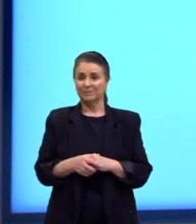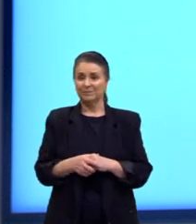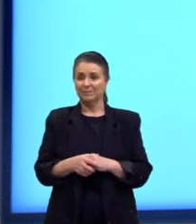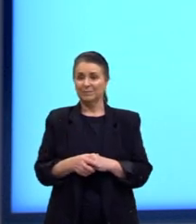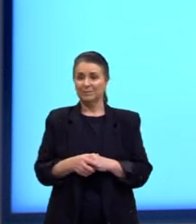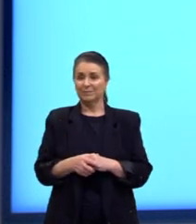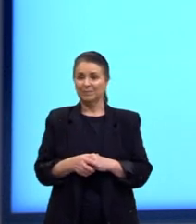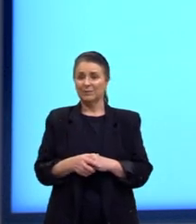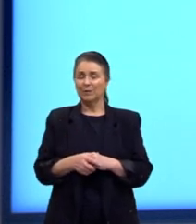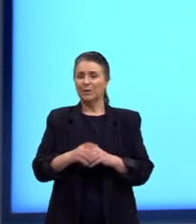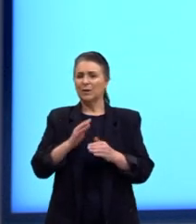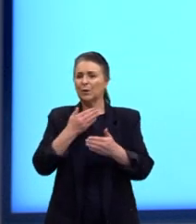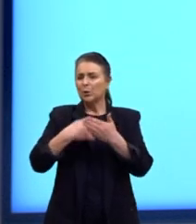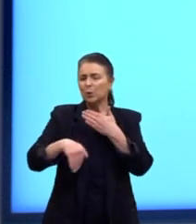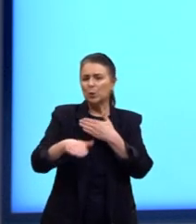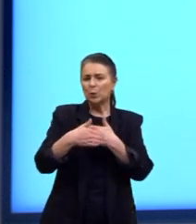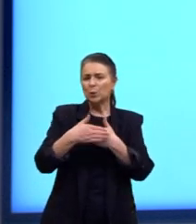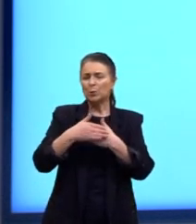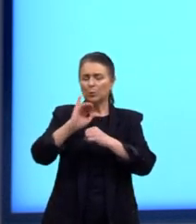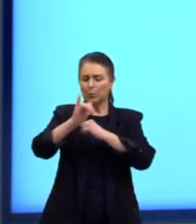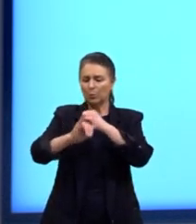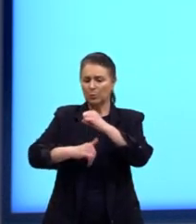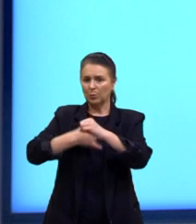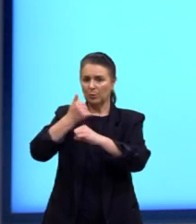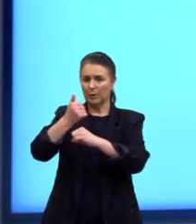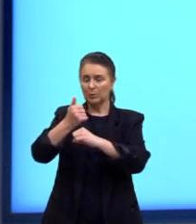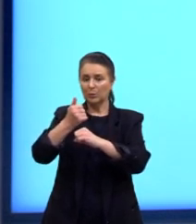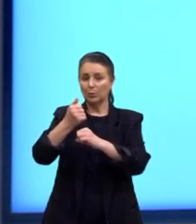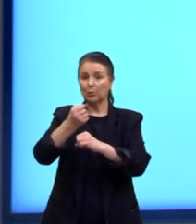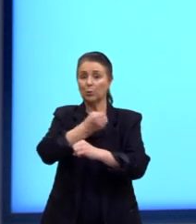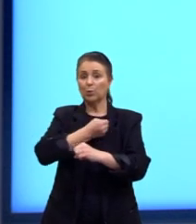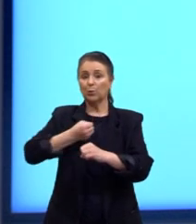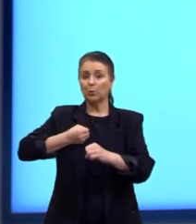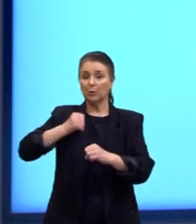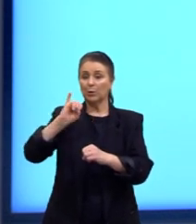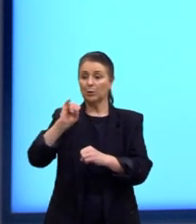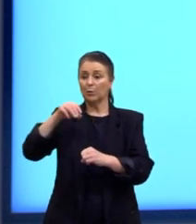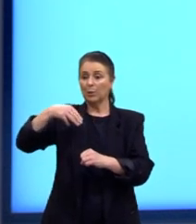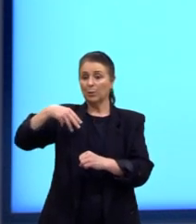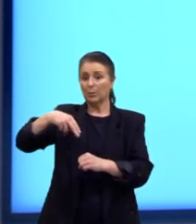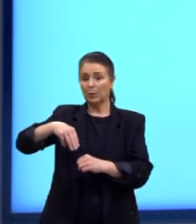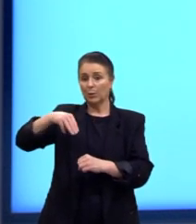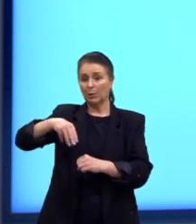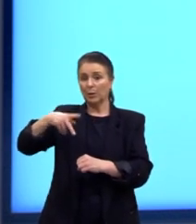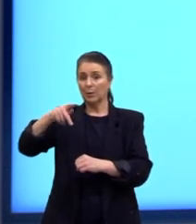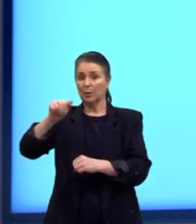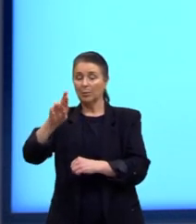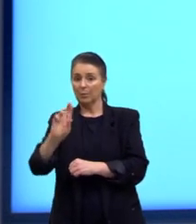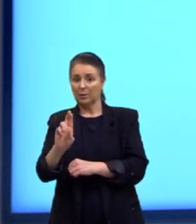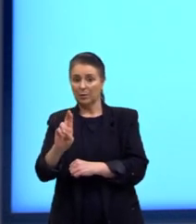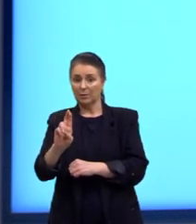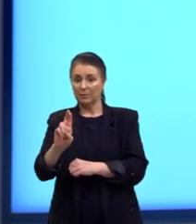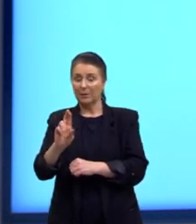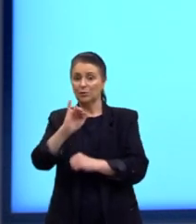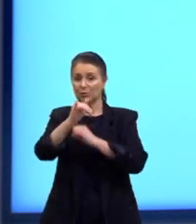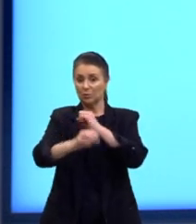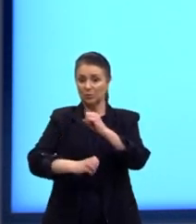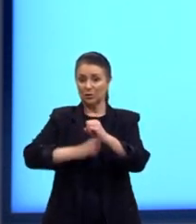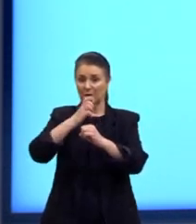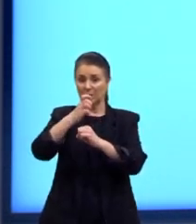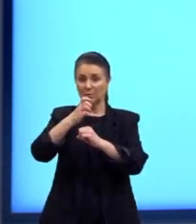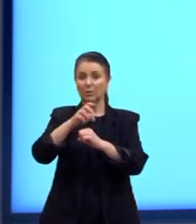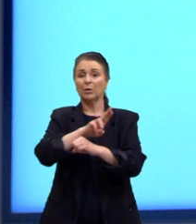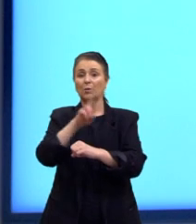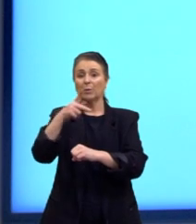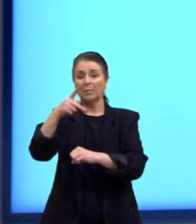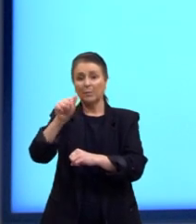Então, todo átomo com um número ímpar de elétrons é paramagnético, porque eu não vou ter